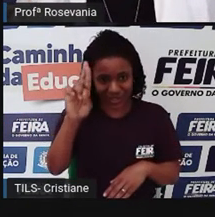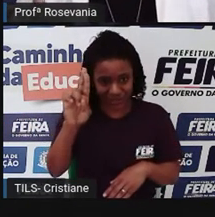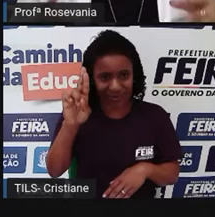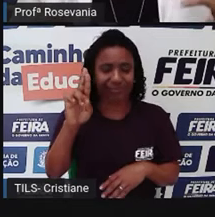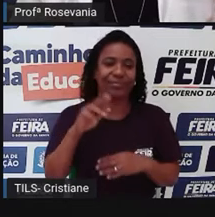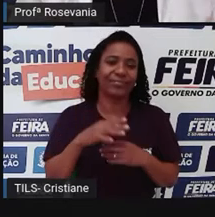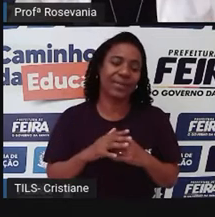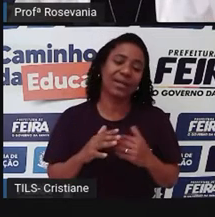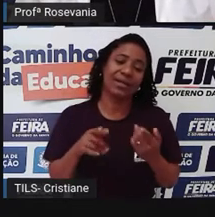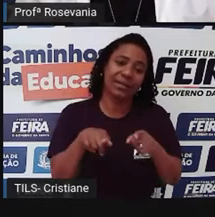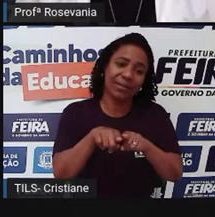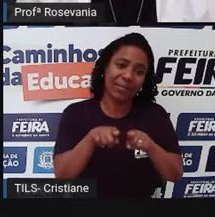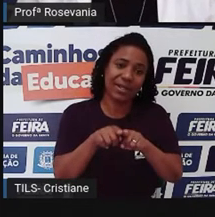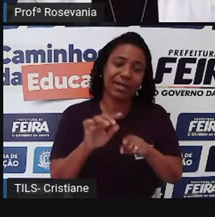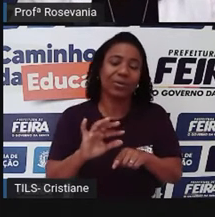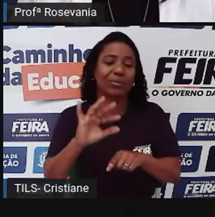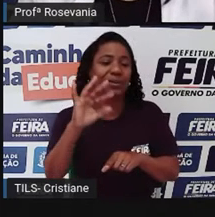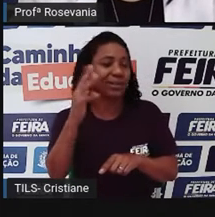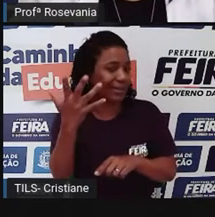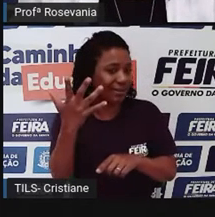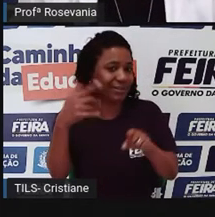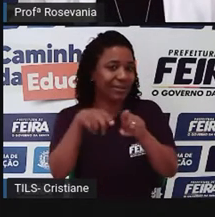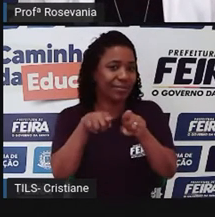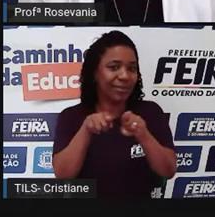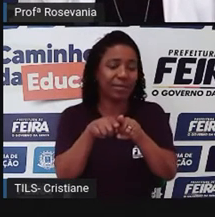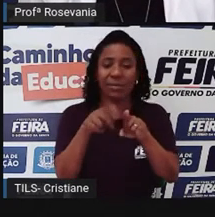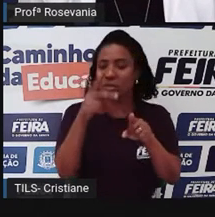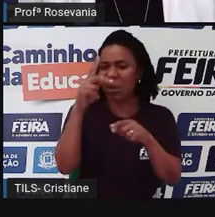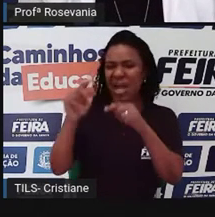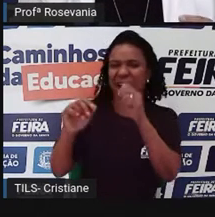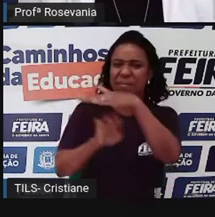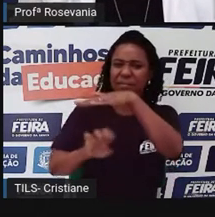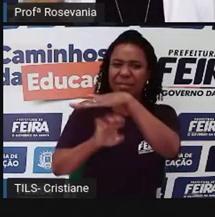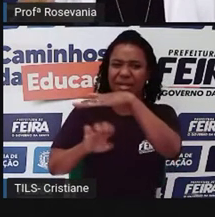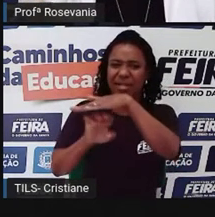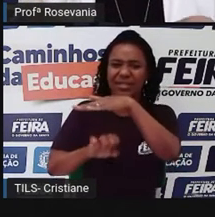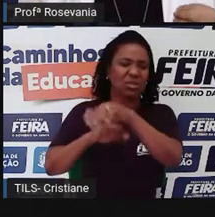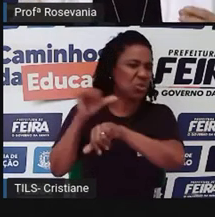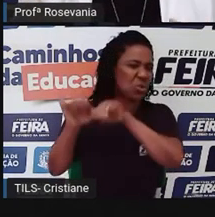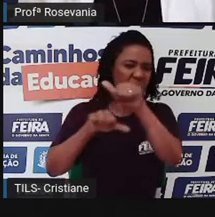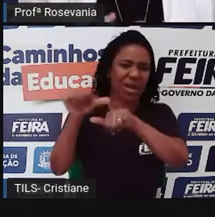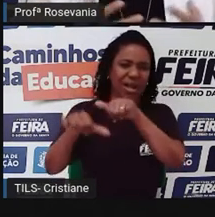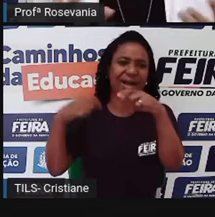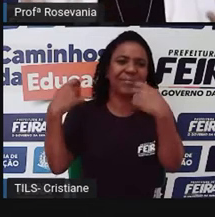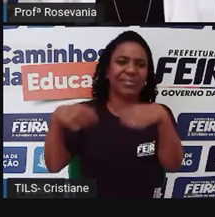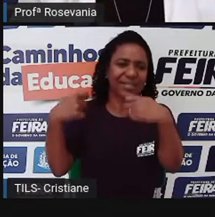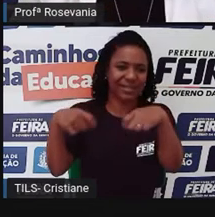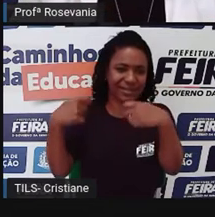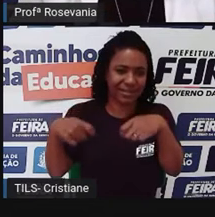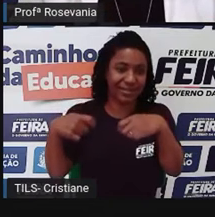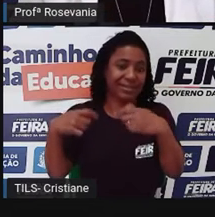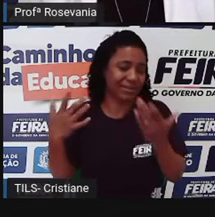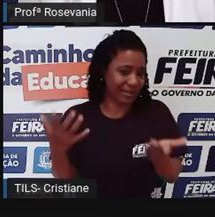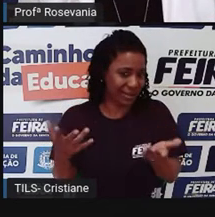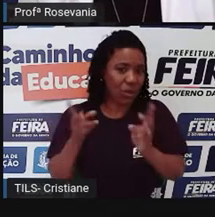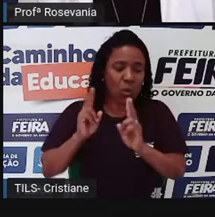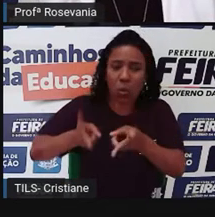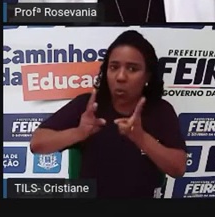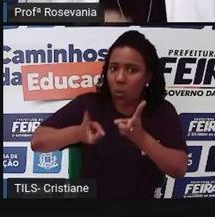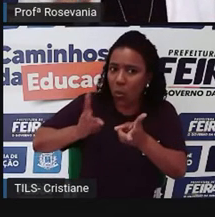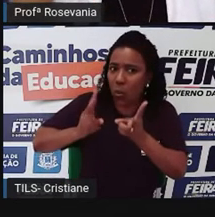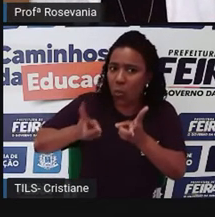essa troca, também já tem uma mudança de visão, né, alguém quer se manter na linha mais tradicional ali do